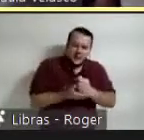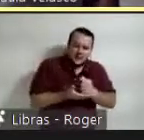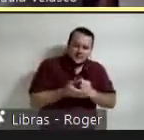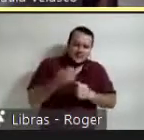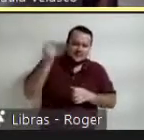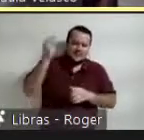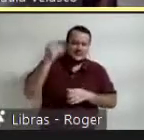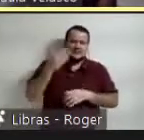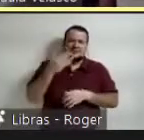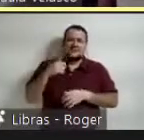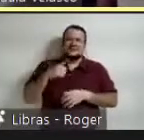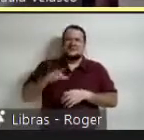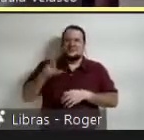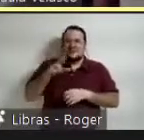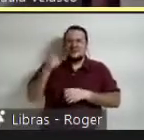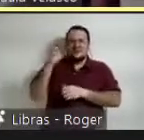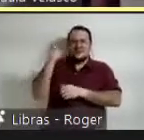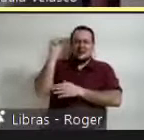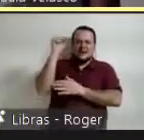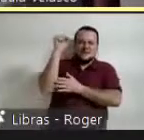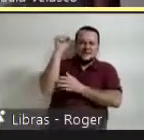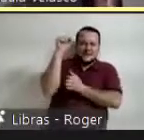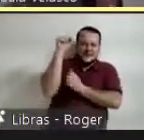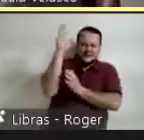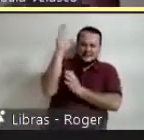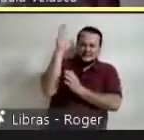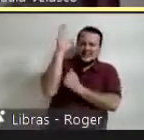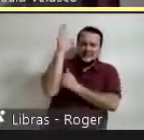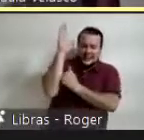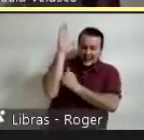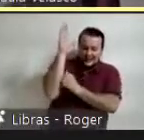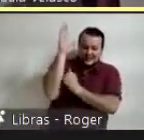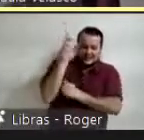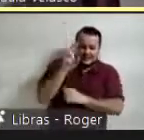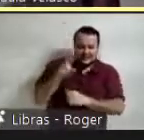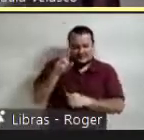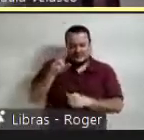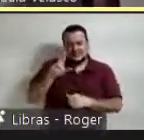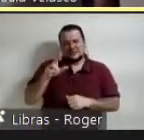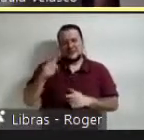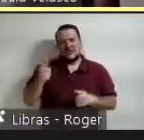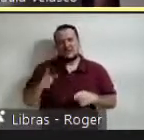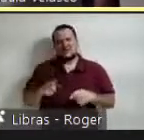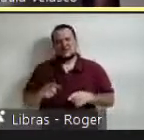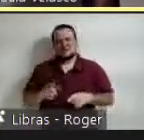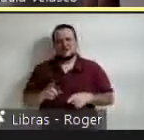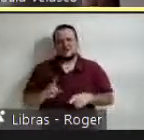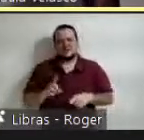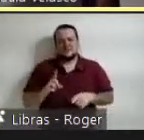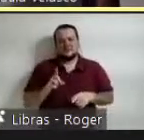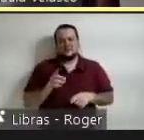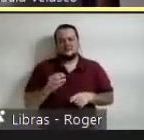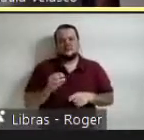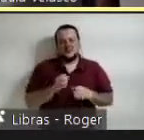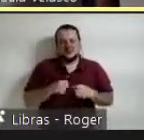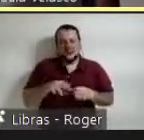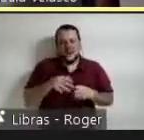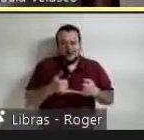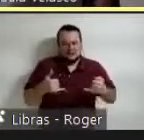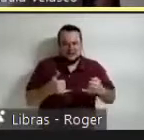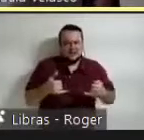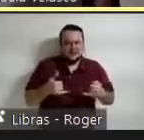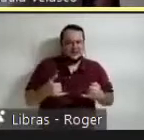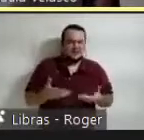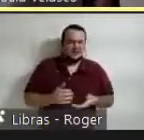de muitos elementos lineais e muito continuos. Em isto mesmo vimos uma oportunidade de trabalhar com